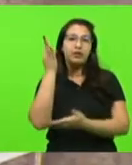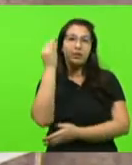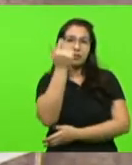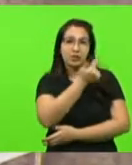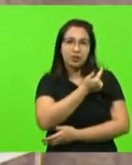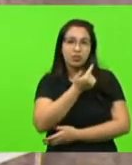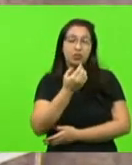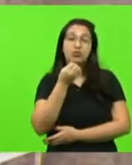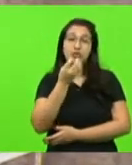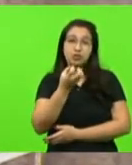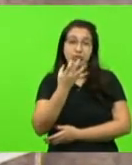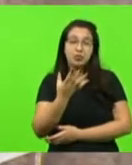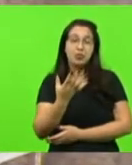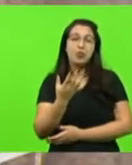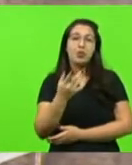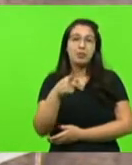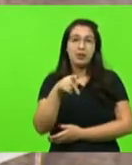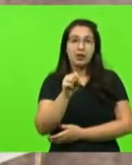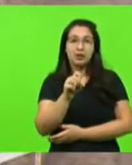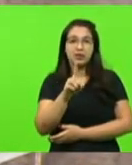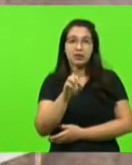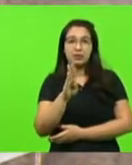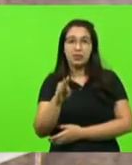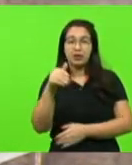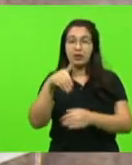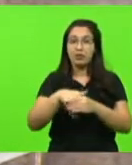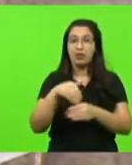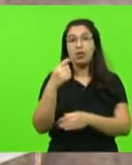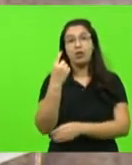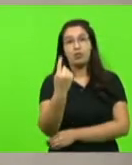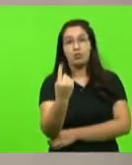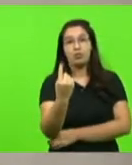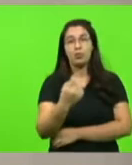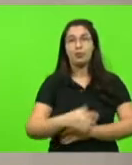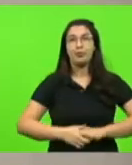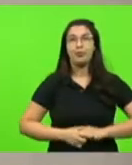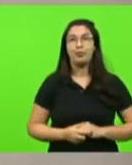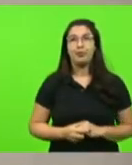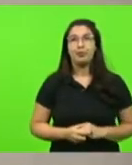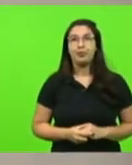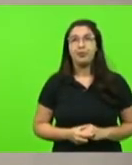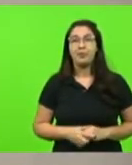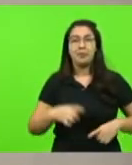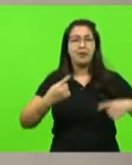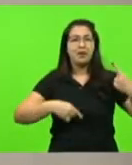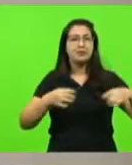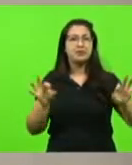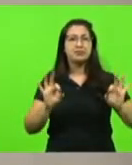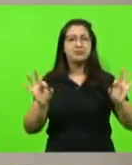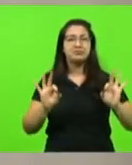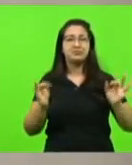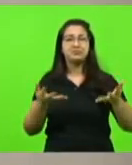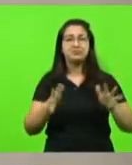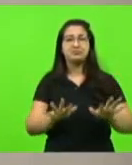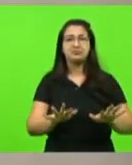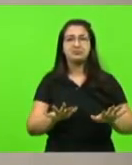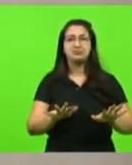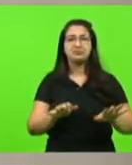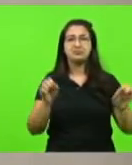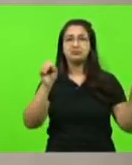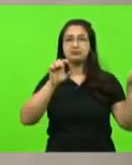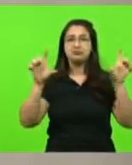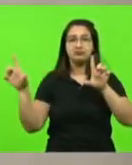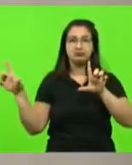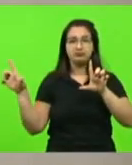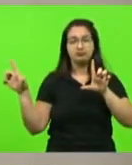Fabiano da Luz. PSDB, vota 1, senhor presidente. Não havendo mais quem queira discutir, peço assessoria que abra o painel